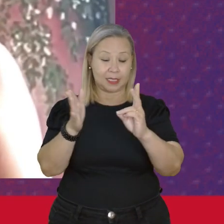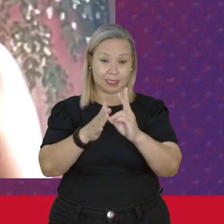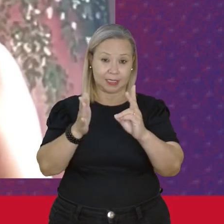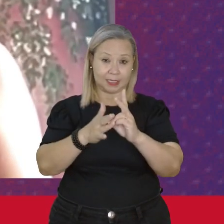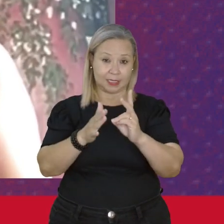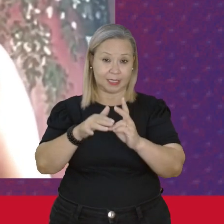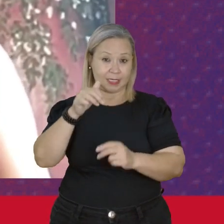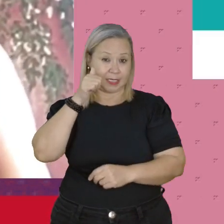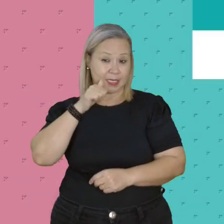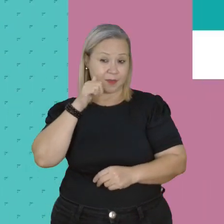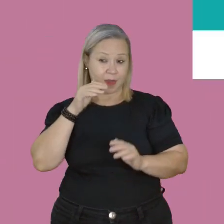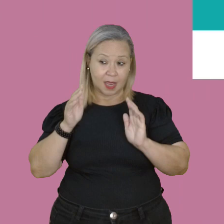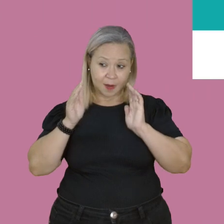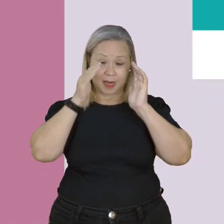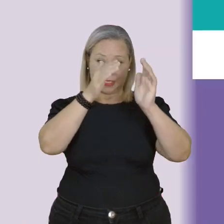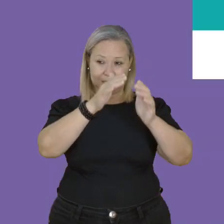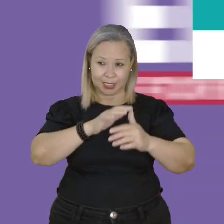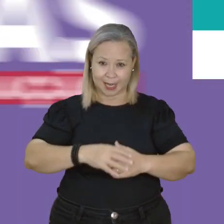pela dignidade